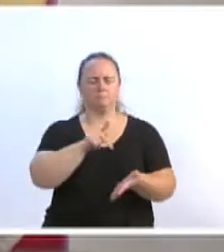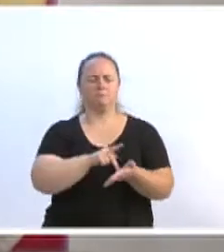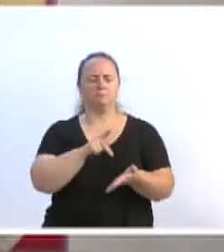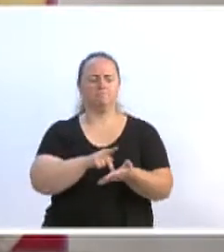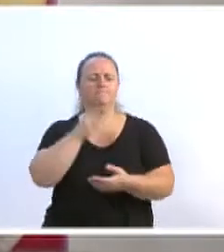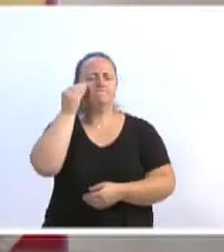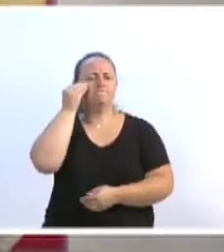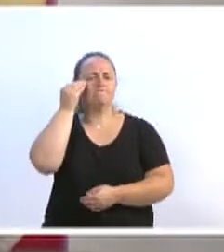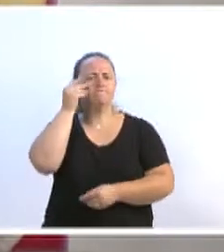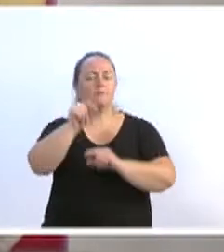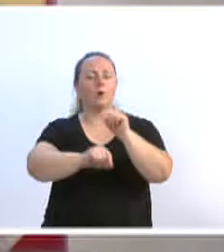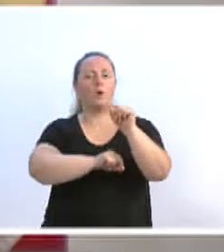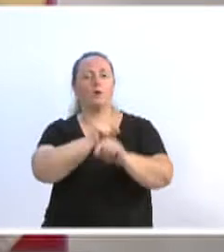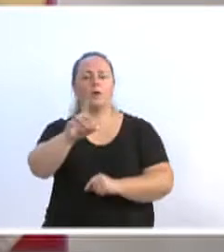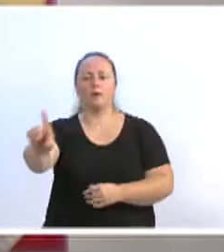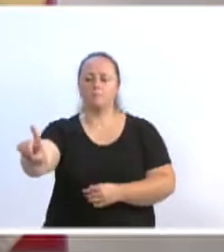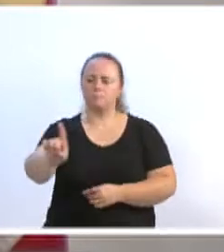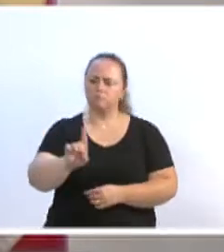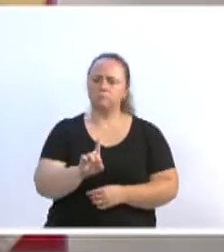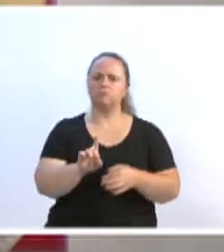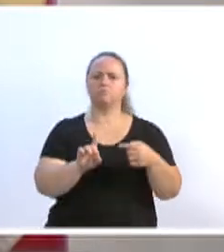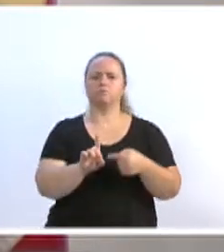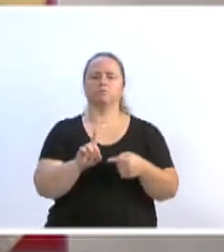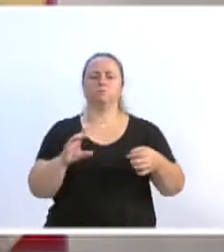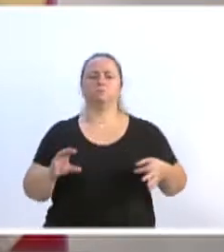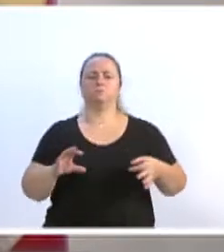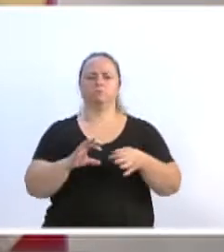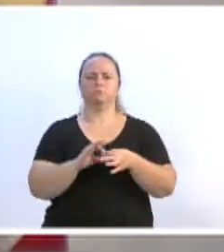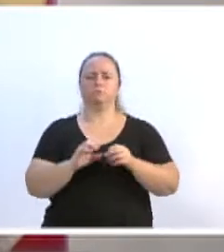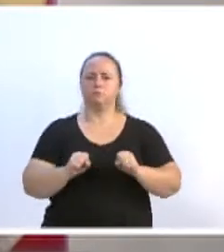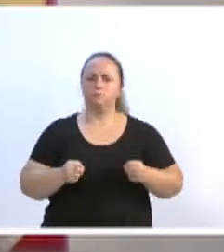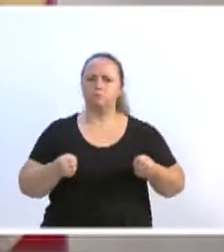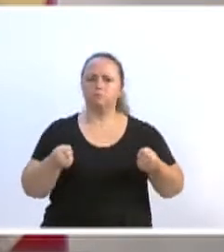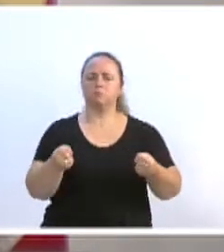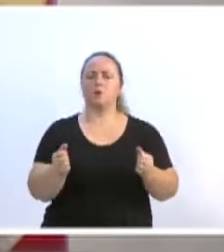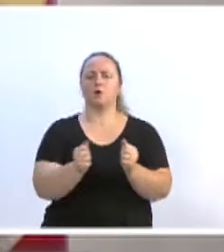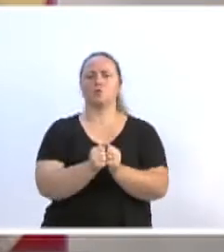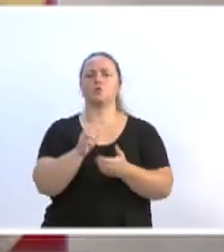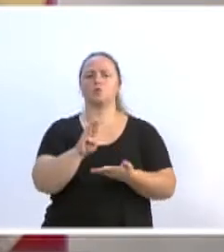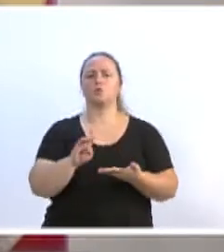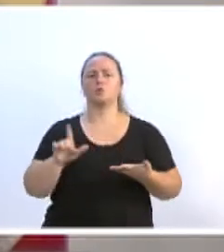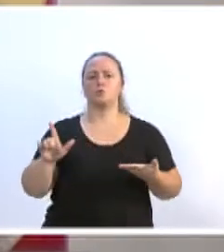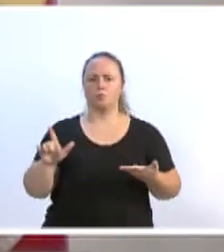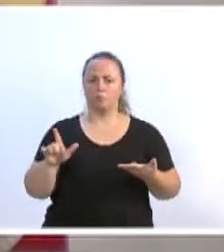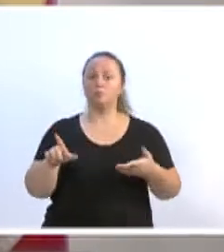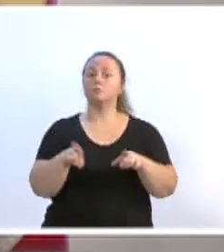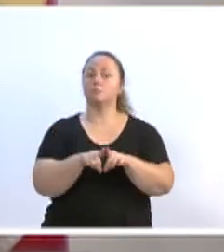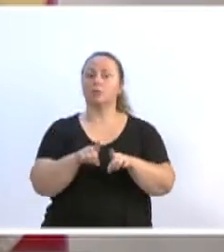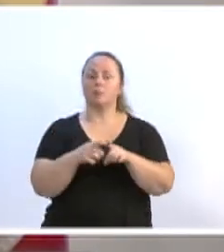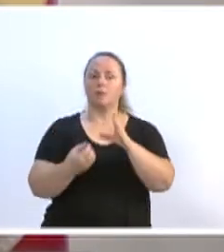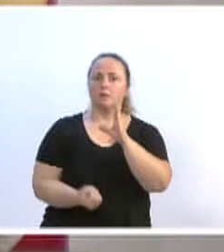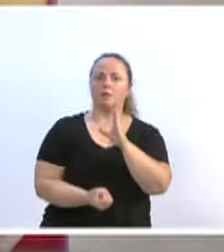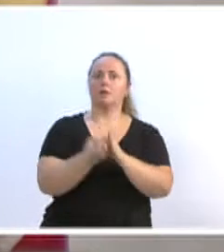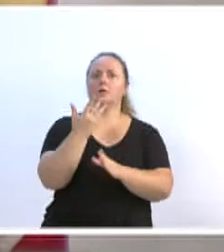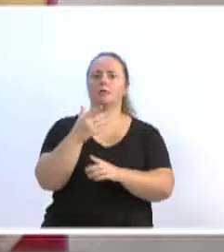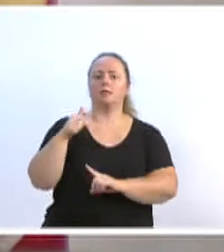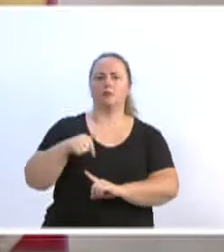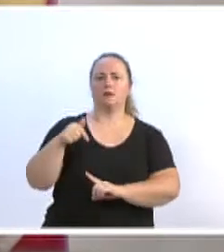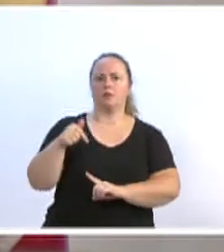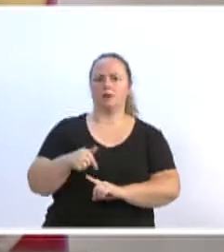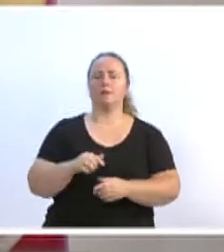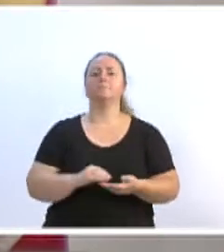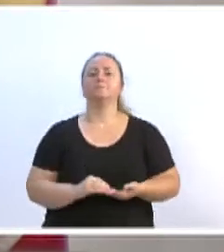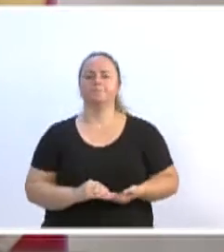vamos, inclusive, procurar criar esse grupo de defesa da infância e da adolescência em nossa cidade. O doutor Guilherme